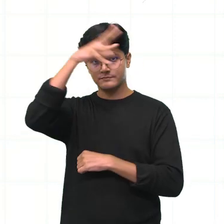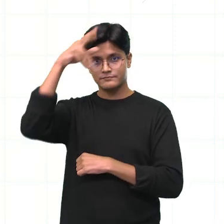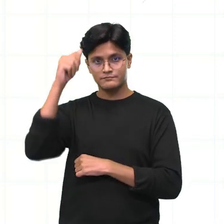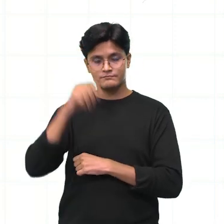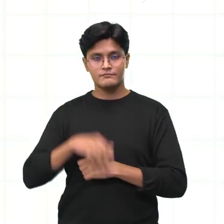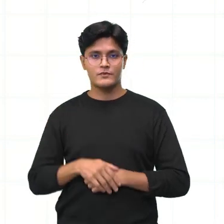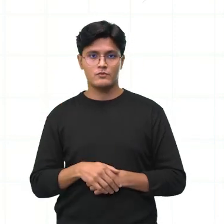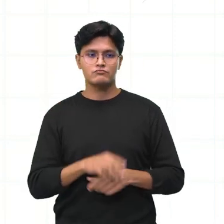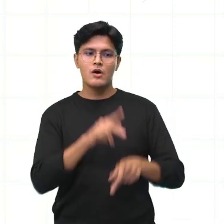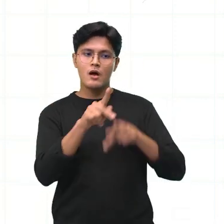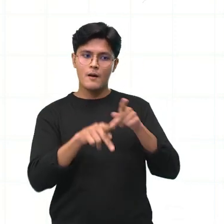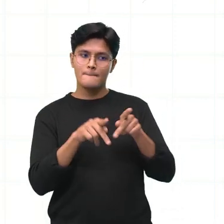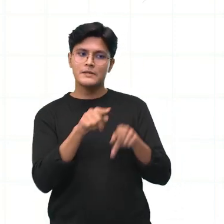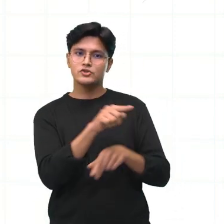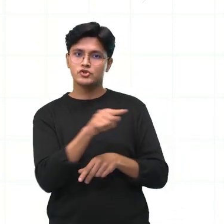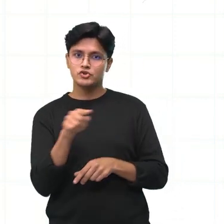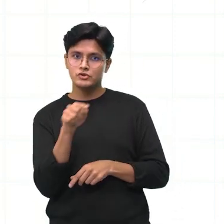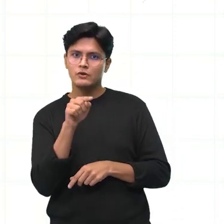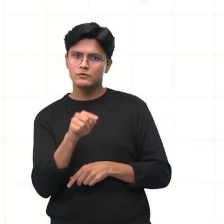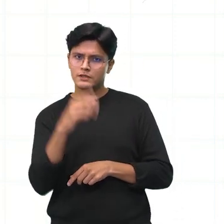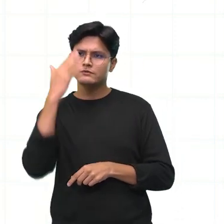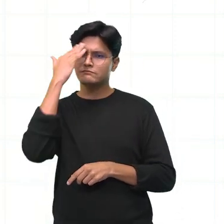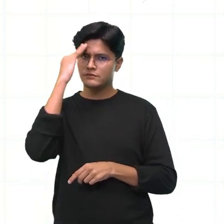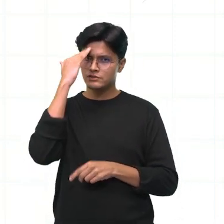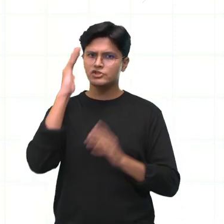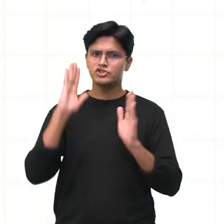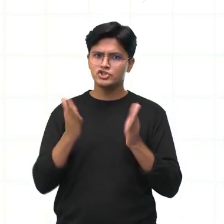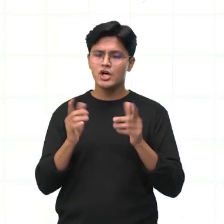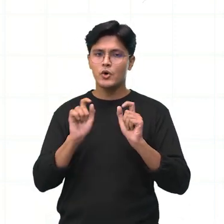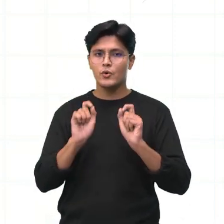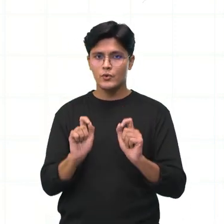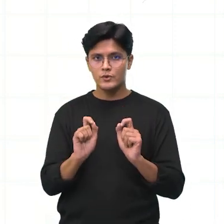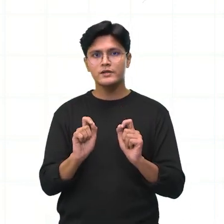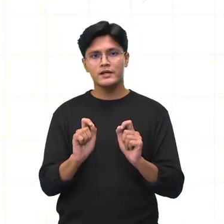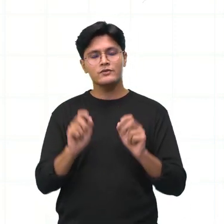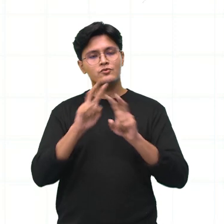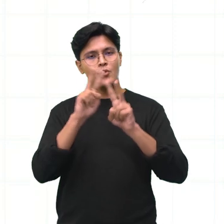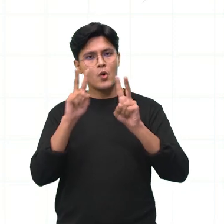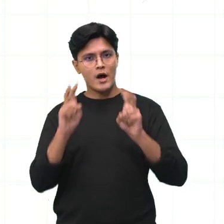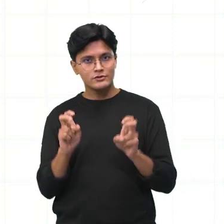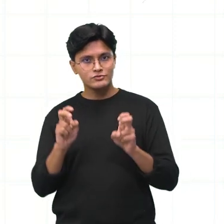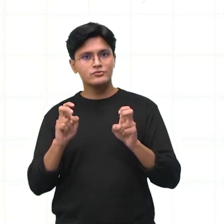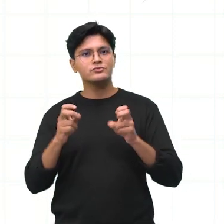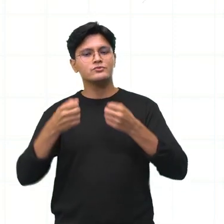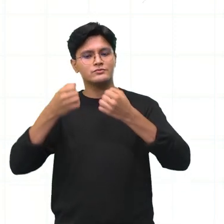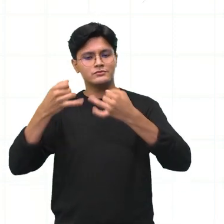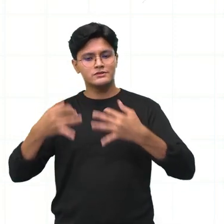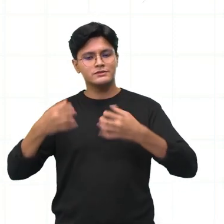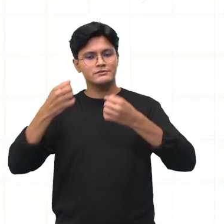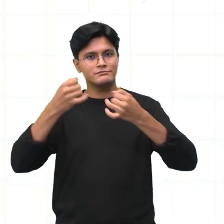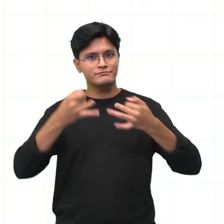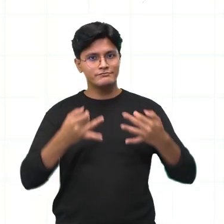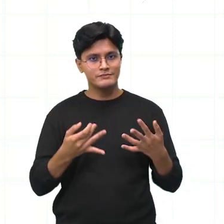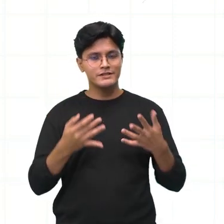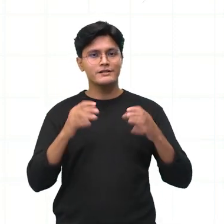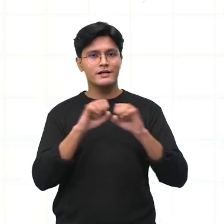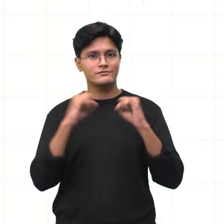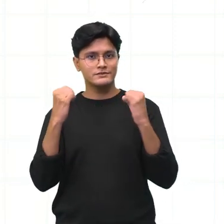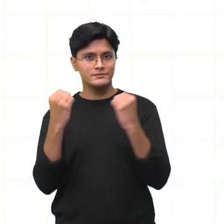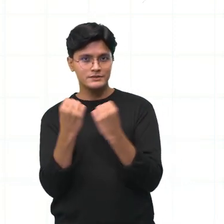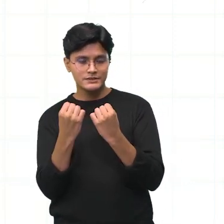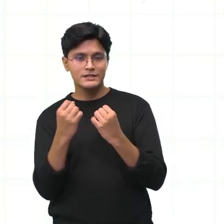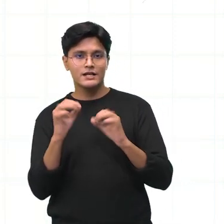ali no momento já vai entender que nós estamos falando, do que nós vamos falar, né, da delimitação do tema